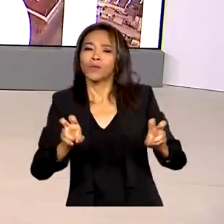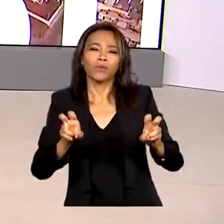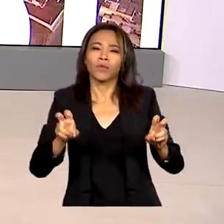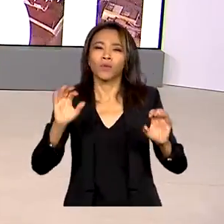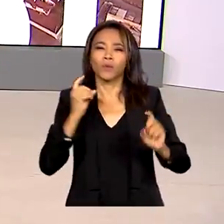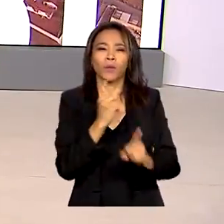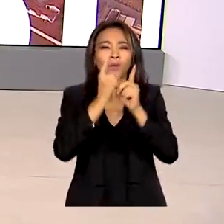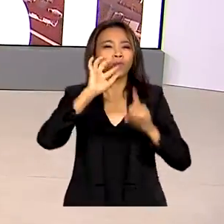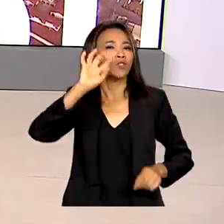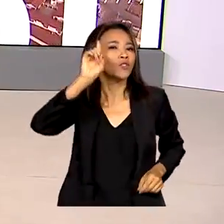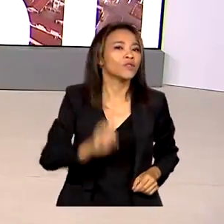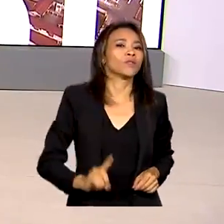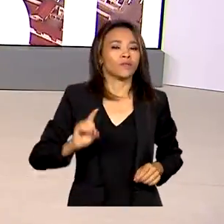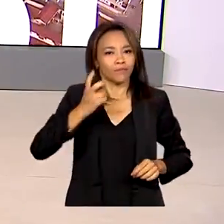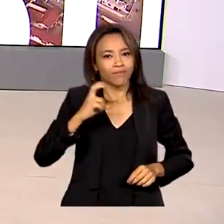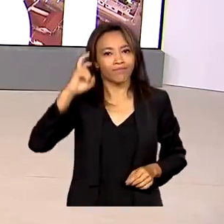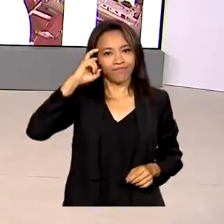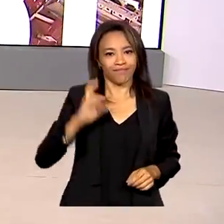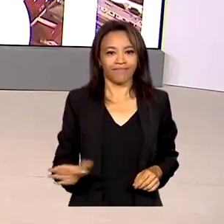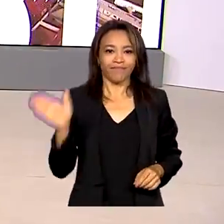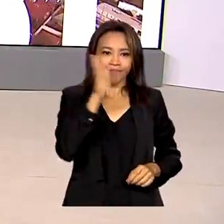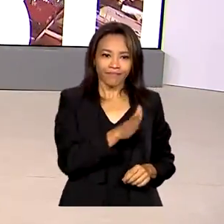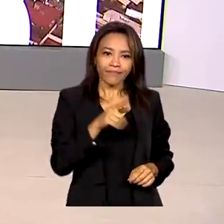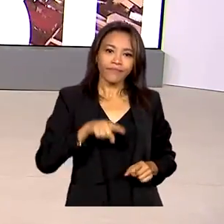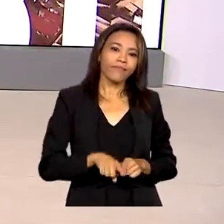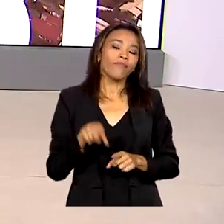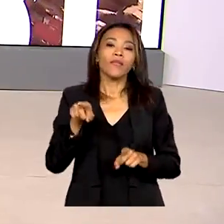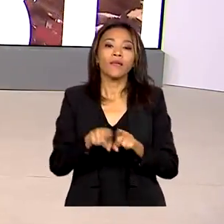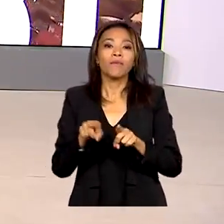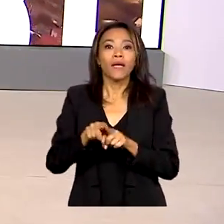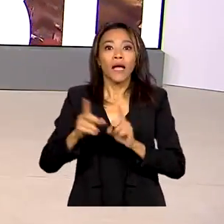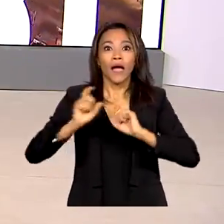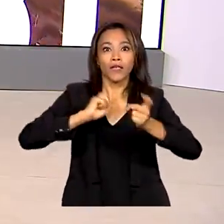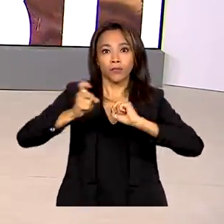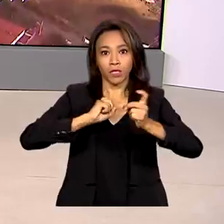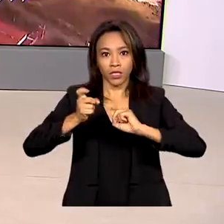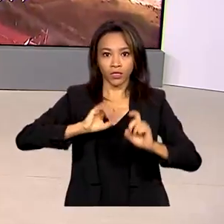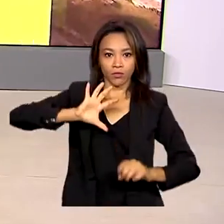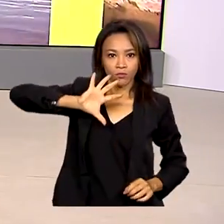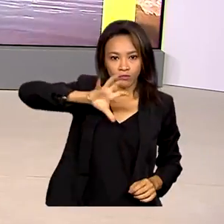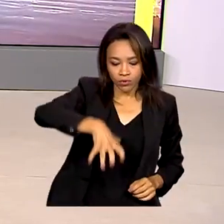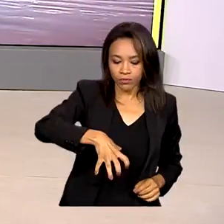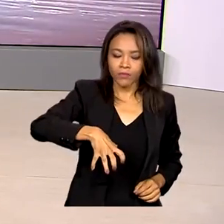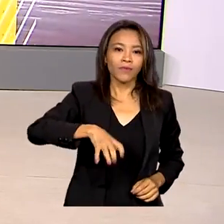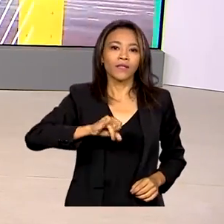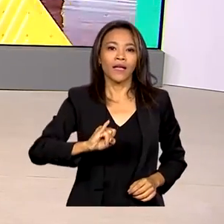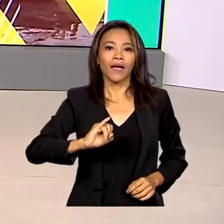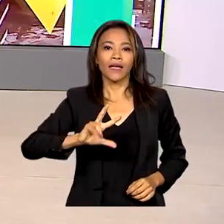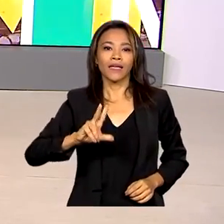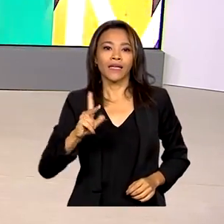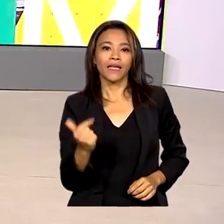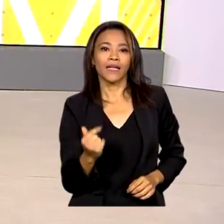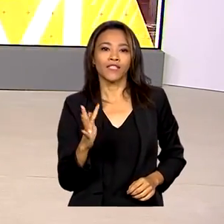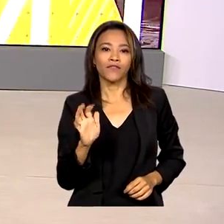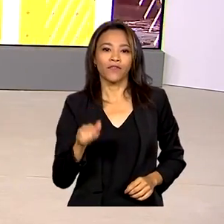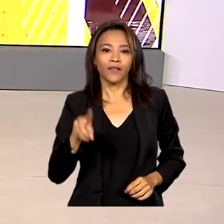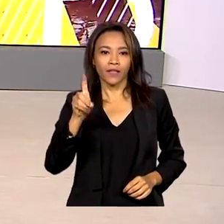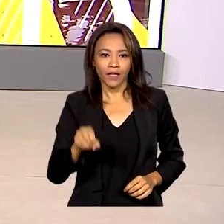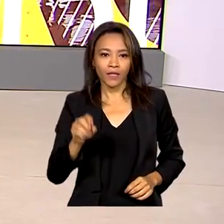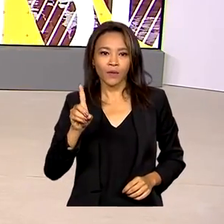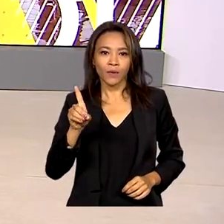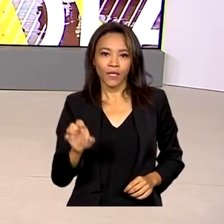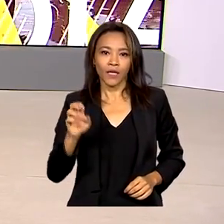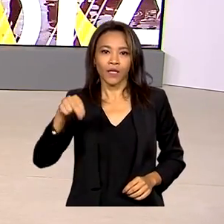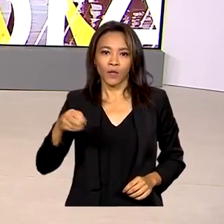A disputa judicial sobre a gestão do arquipélago de Fernando de Noronha chegou ao fim. É o que o presidente Lula